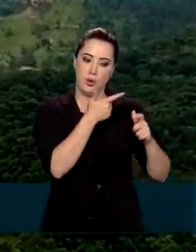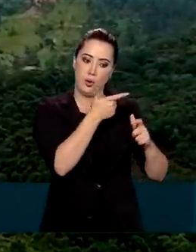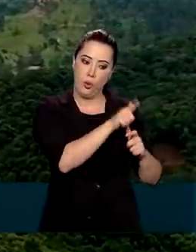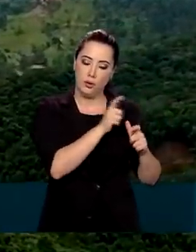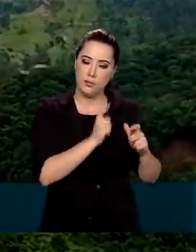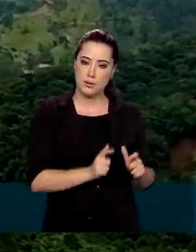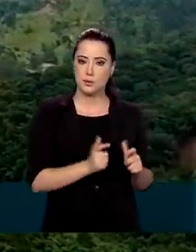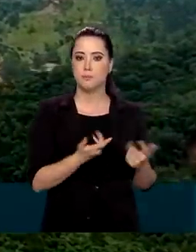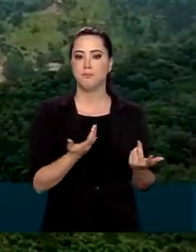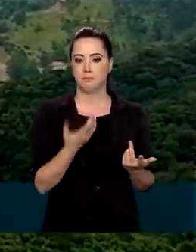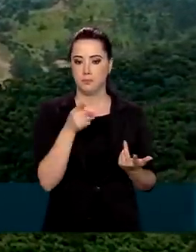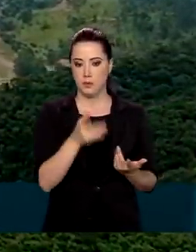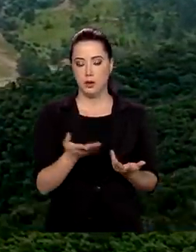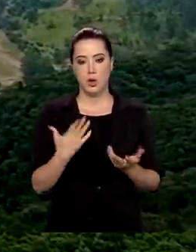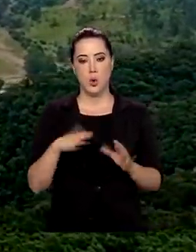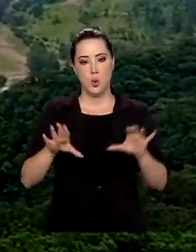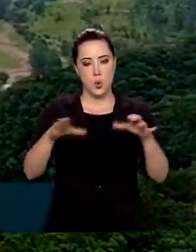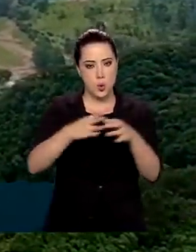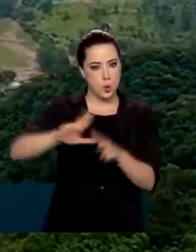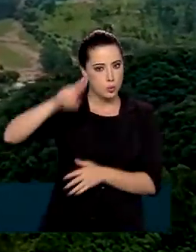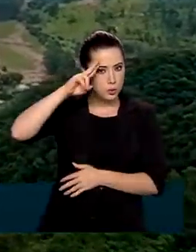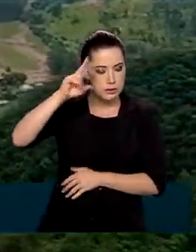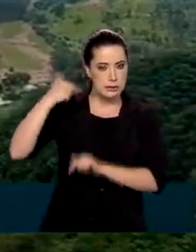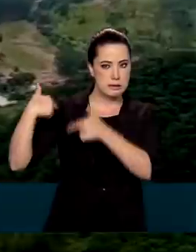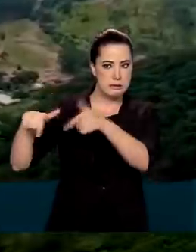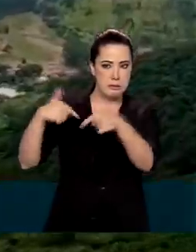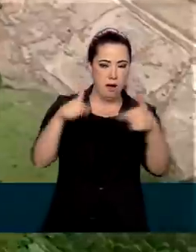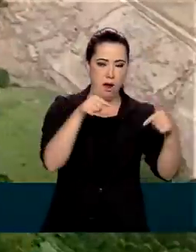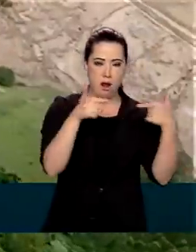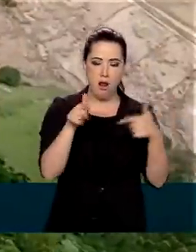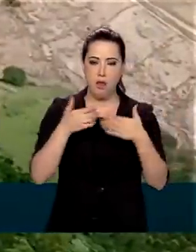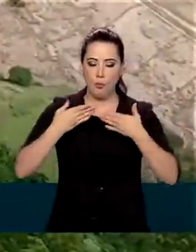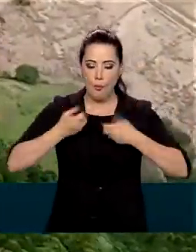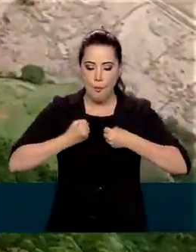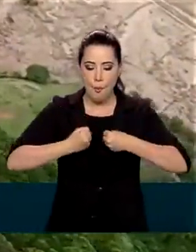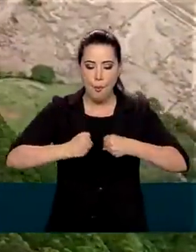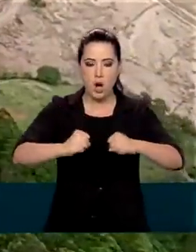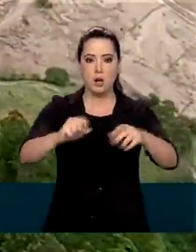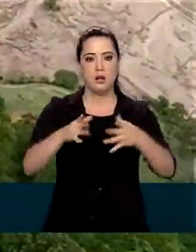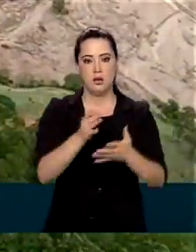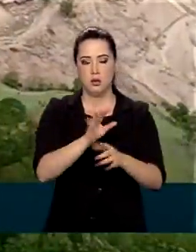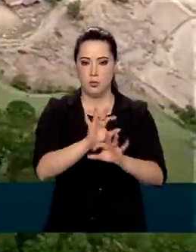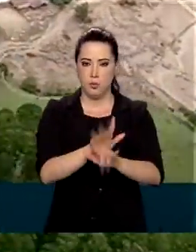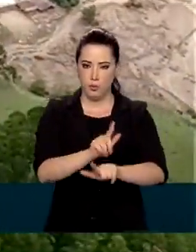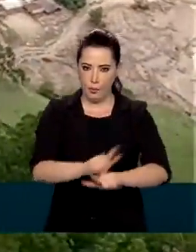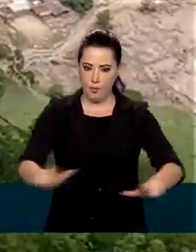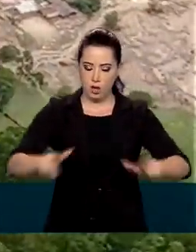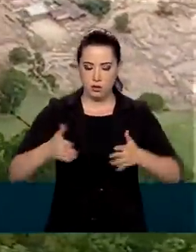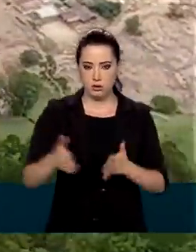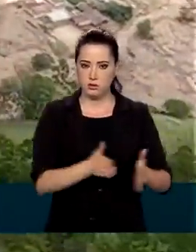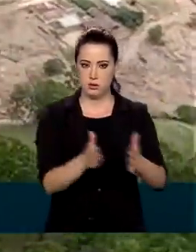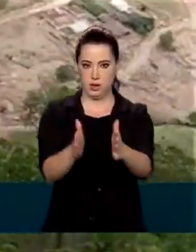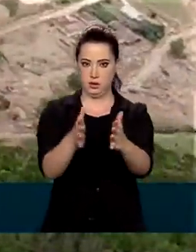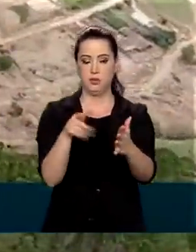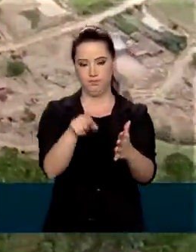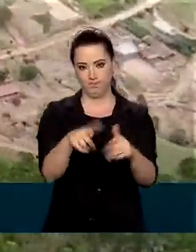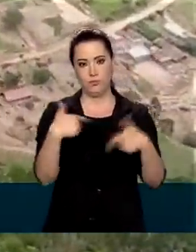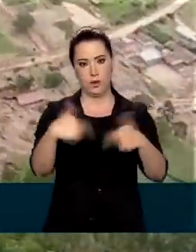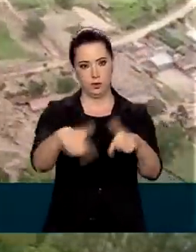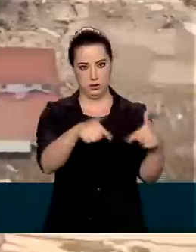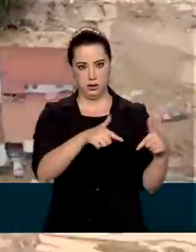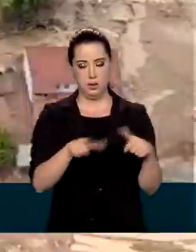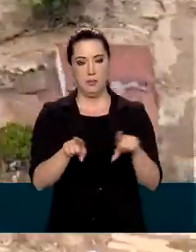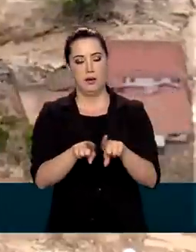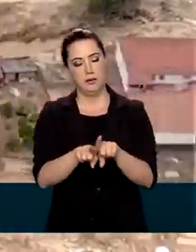Exército estão em Presidente Getúlio em ações de desobstrução e limpeza de vias. Os trabalhos de recuperação contam